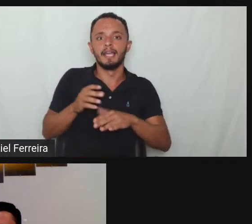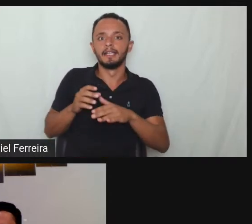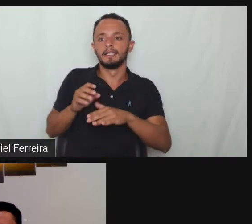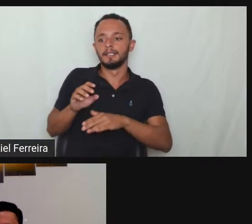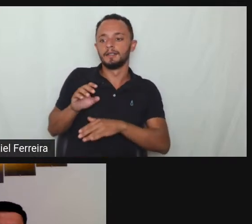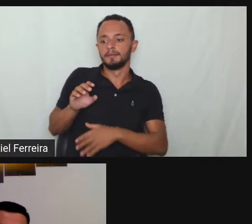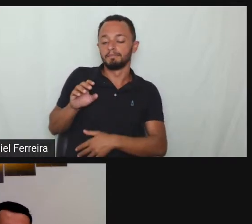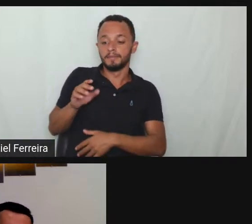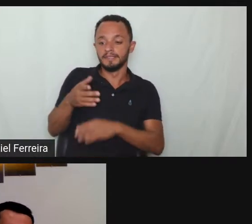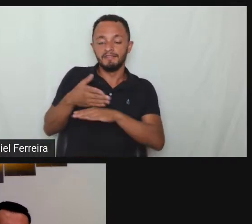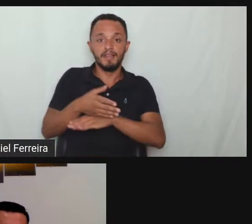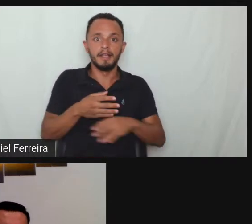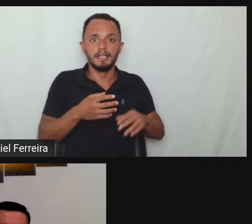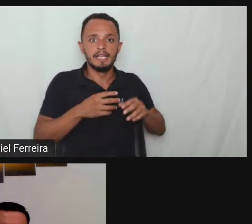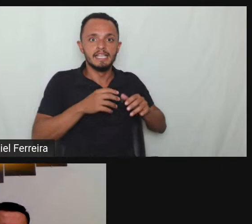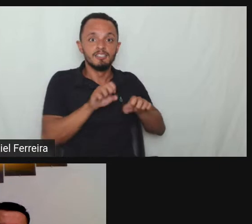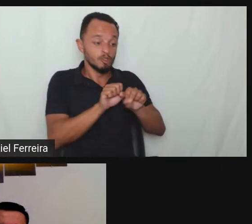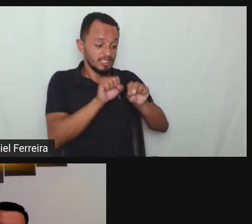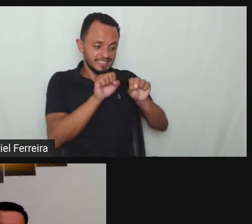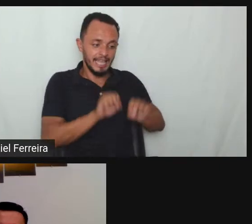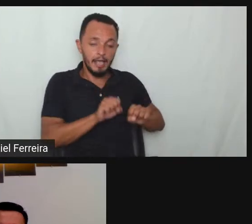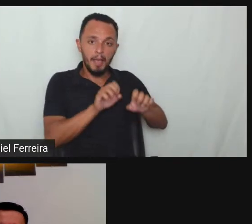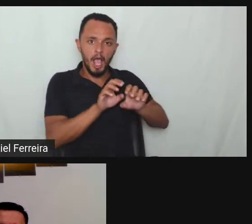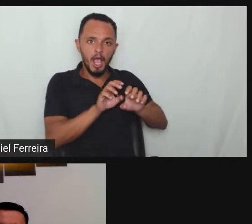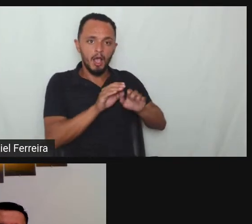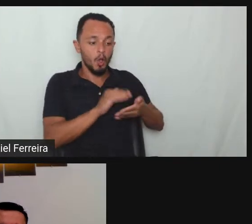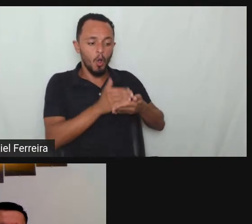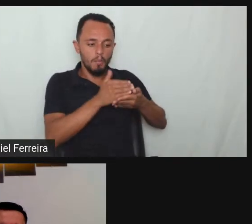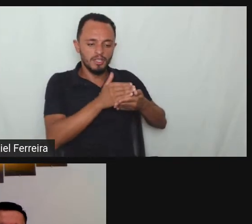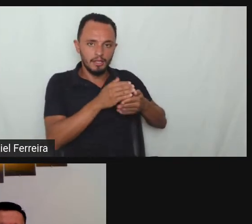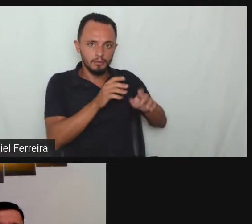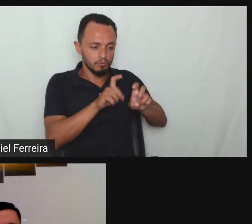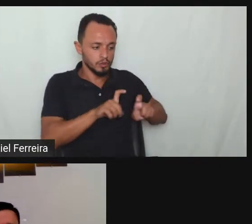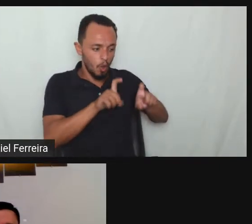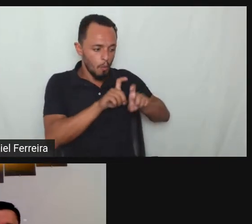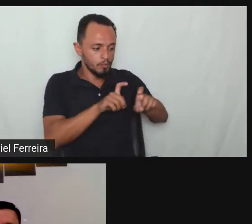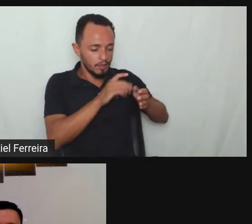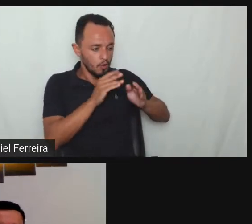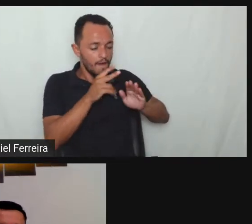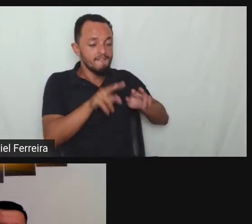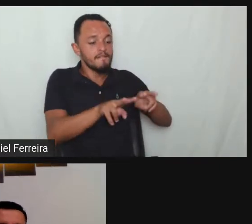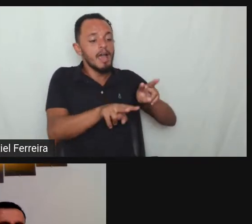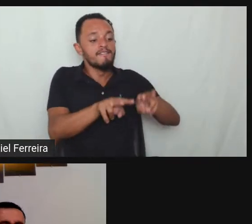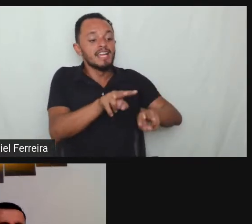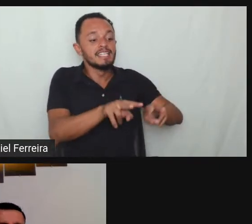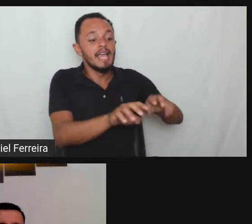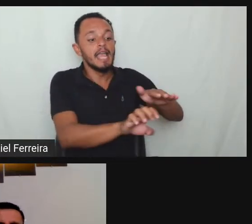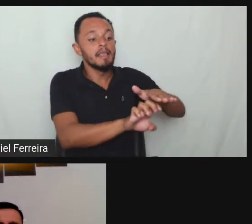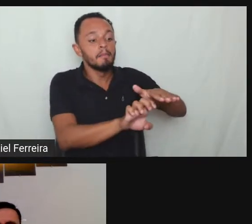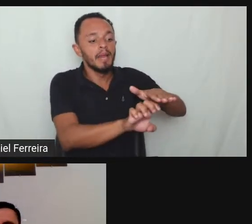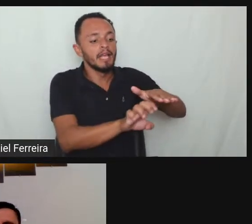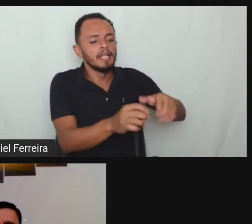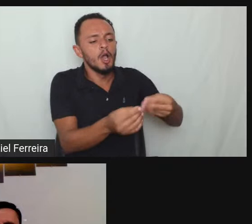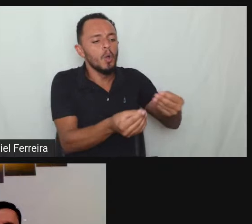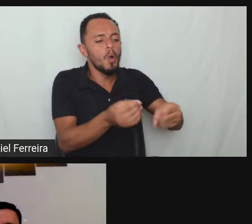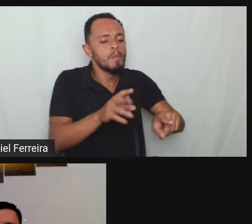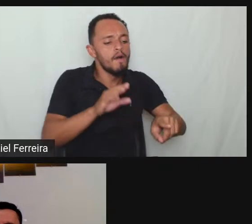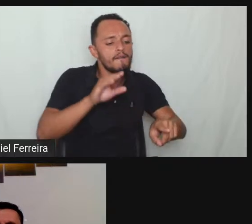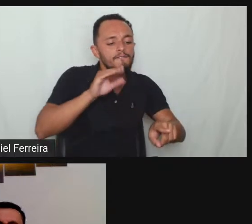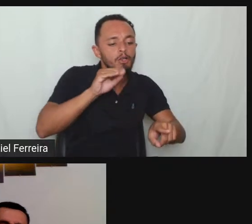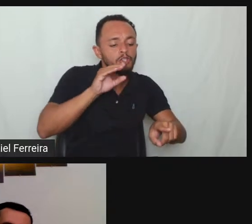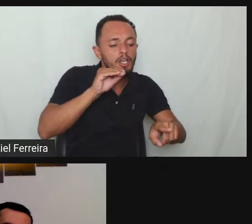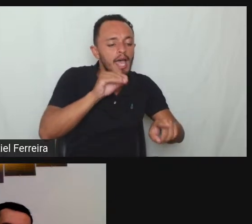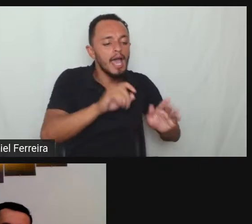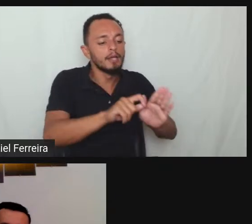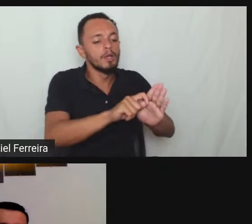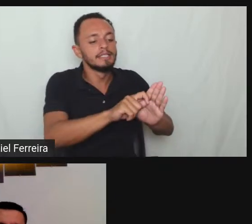são onde a empresa tem que registrar a contratação dos funcionários da emissão toda movimentação de funcionários que está registrado